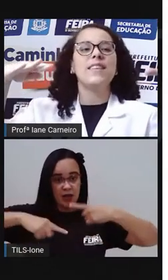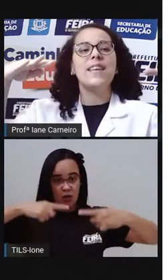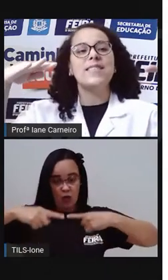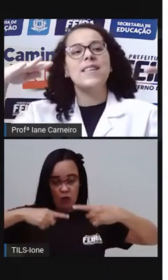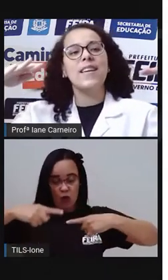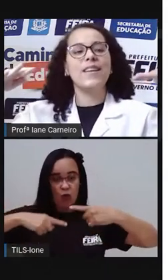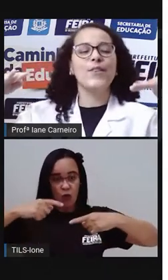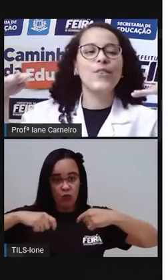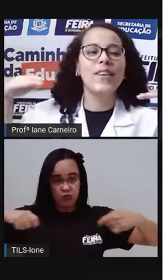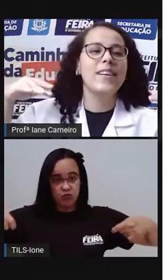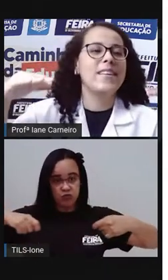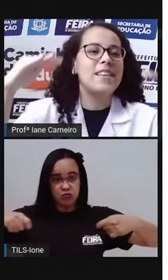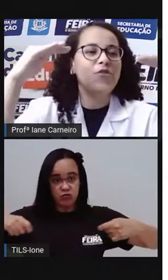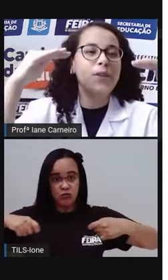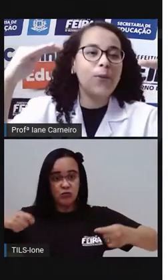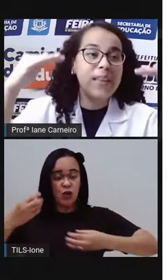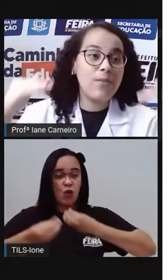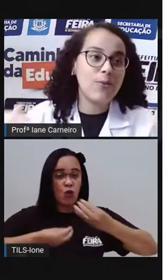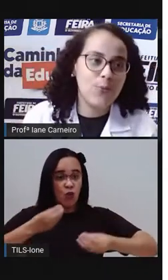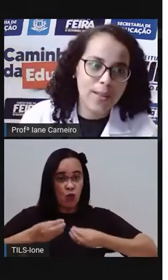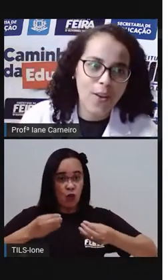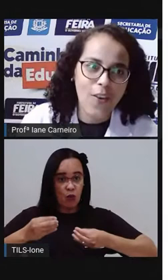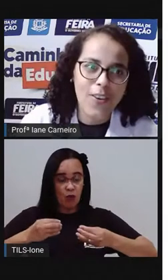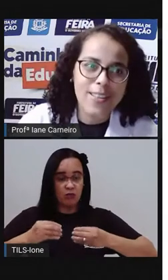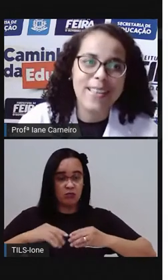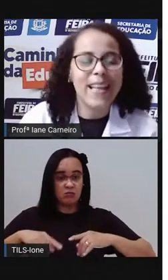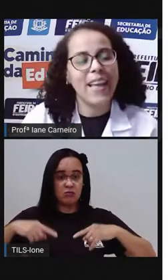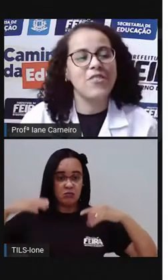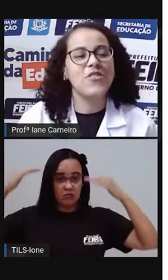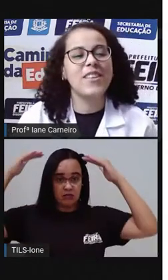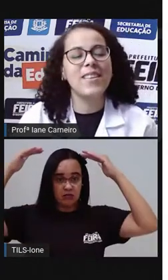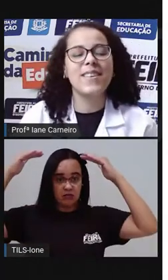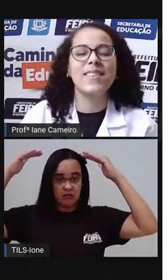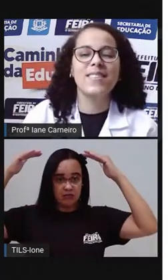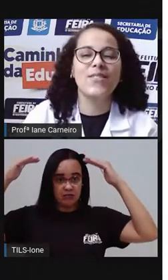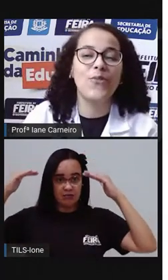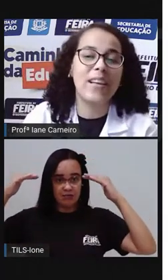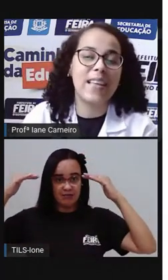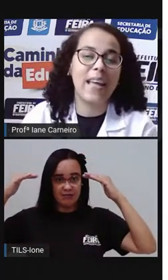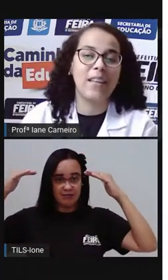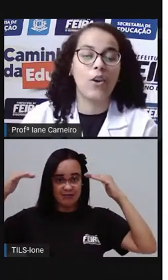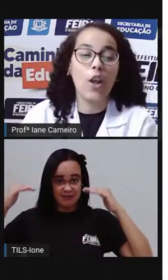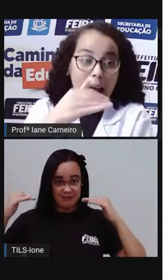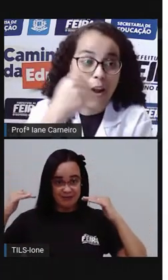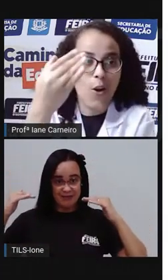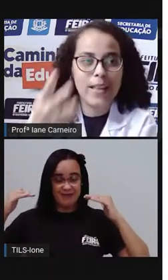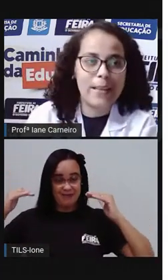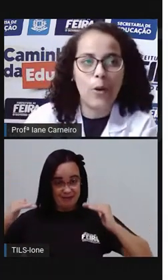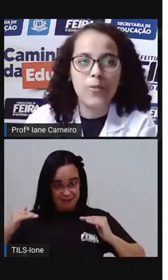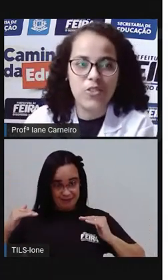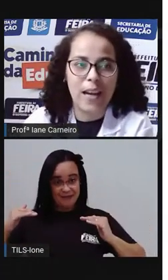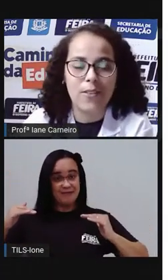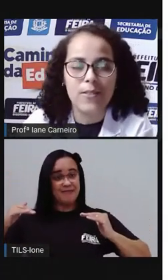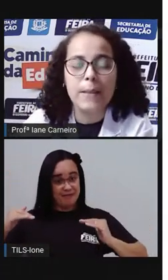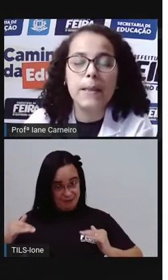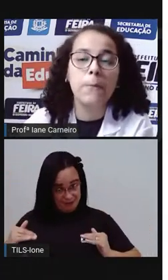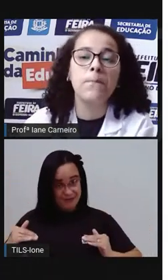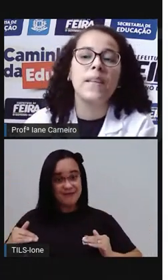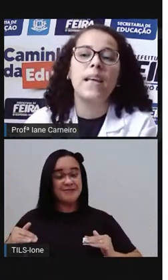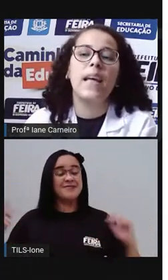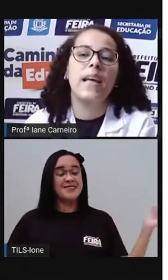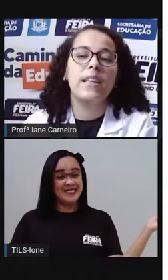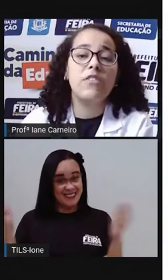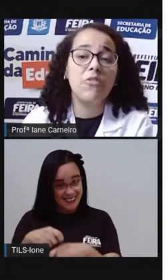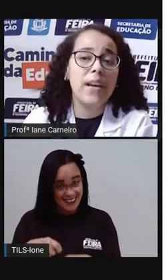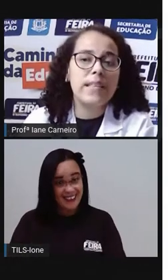tinha que ir descendo, diminuindo a altura da corda, e aí a gente ia tentando, a corda era o obstáculo. Então,